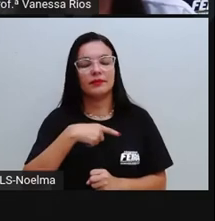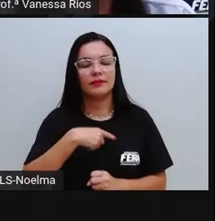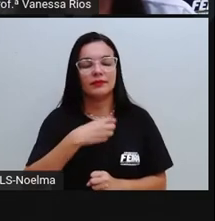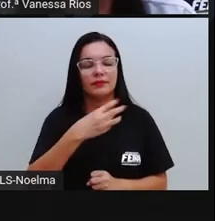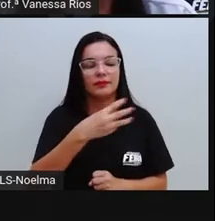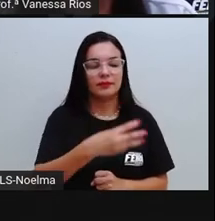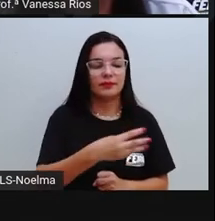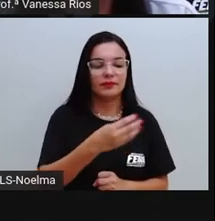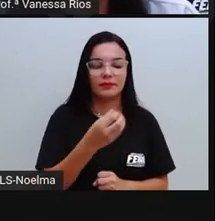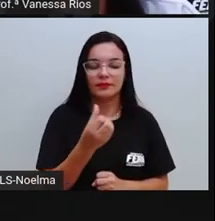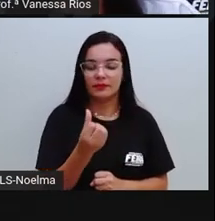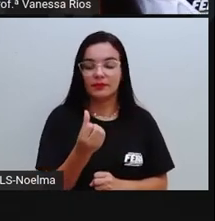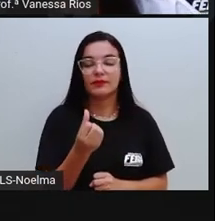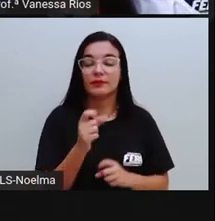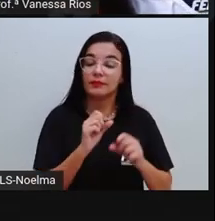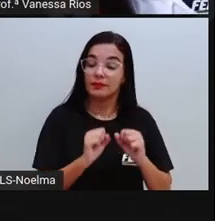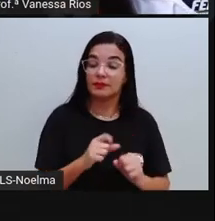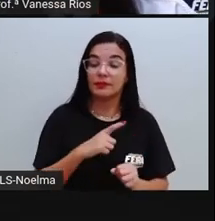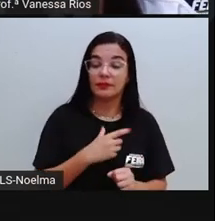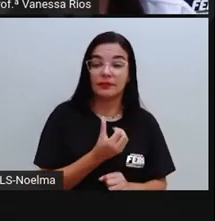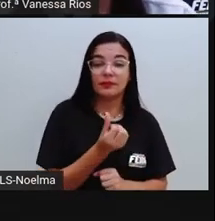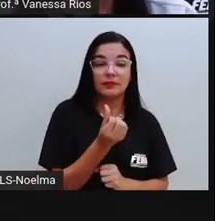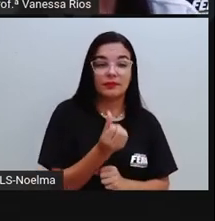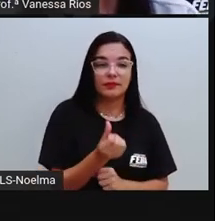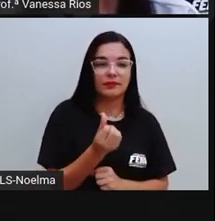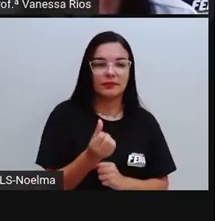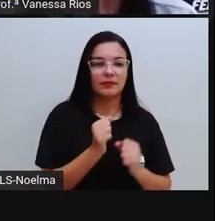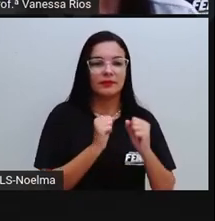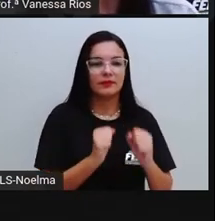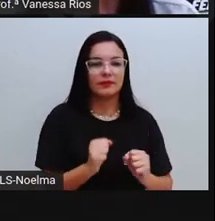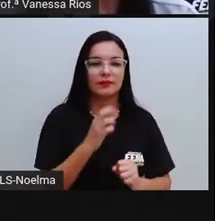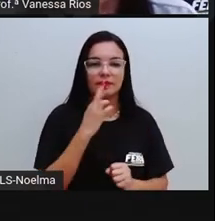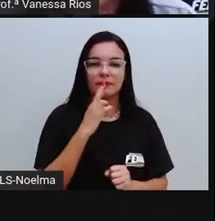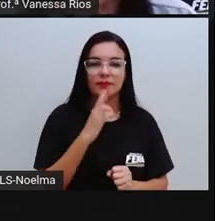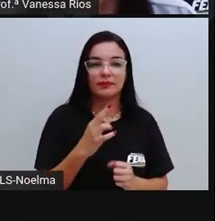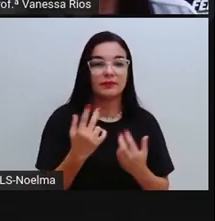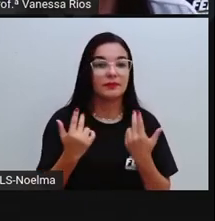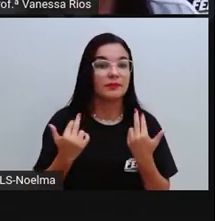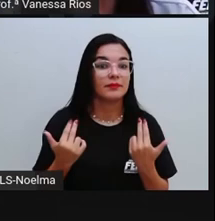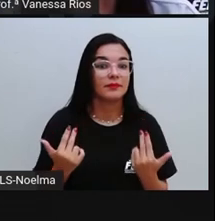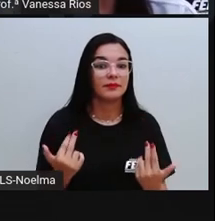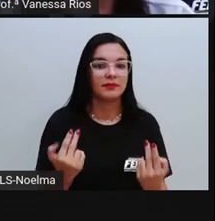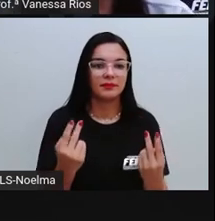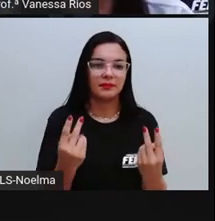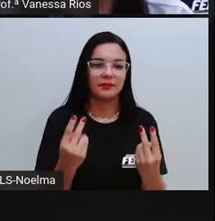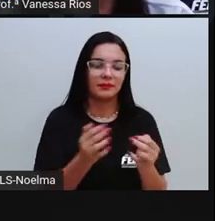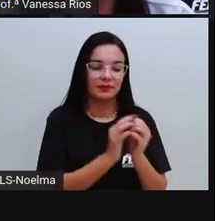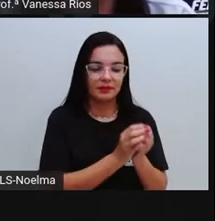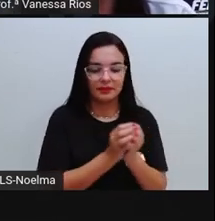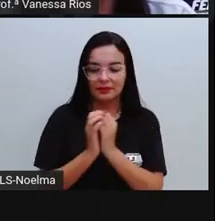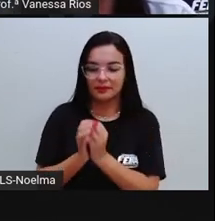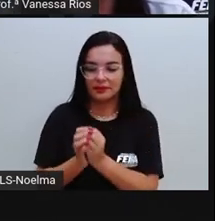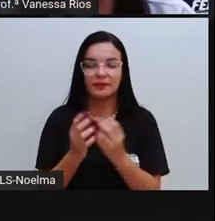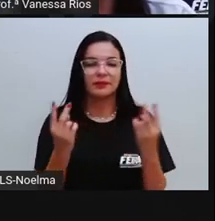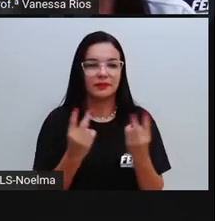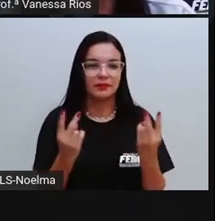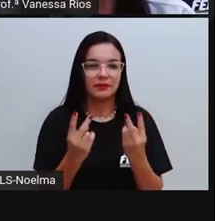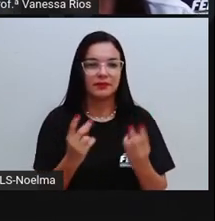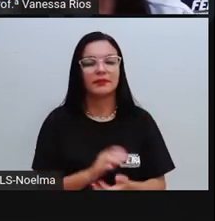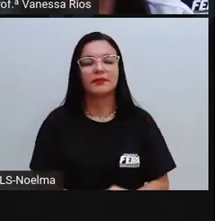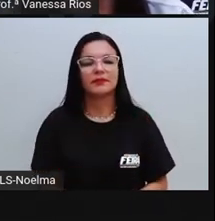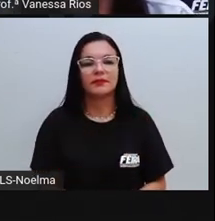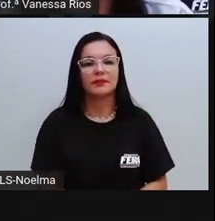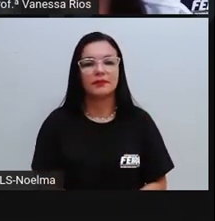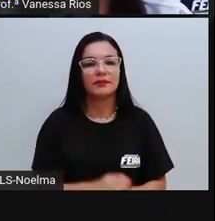6 possibilidades de termos resultados iguais nos dois dados. E aí, da mesma